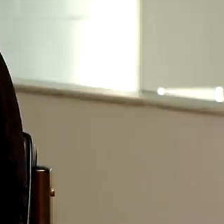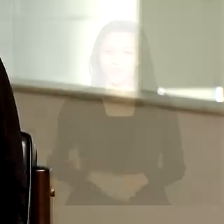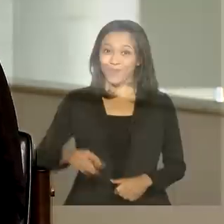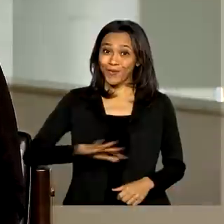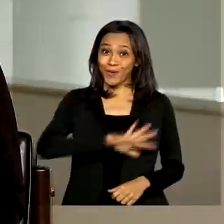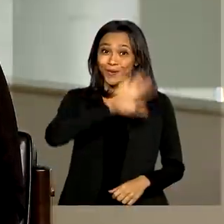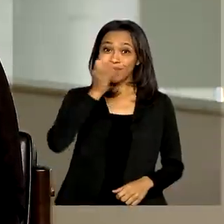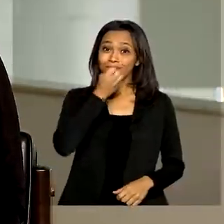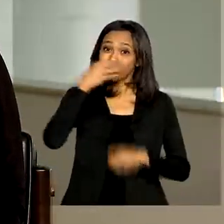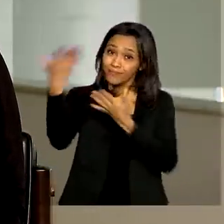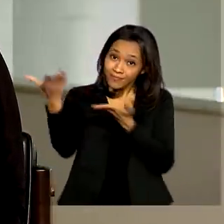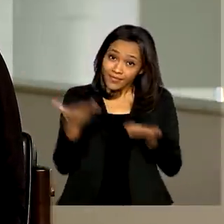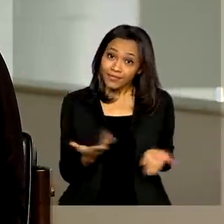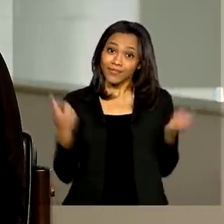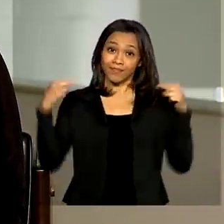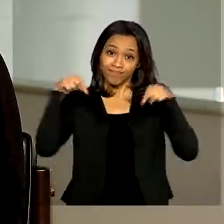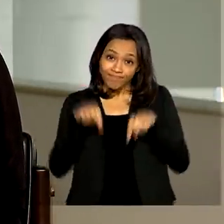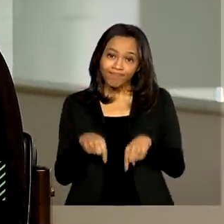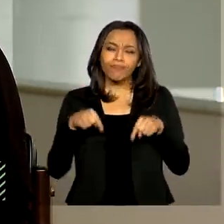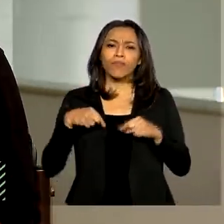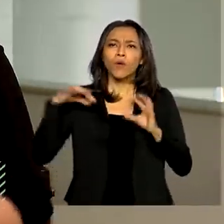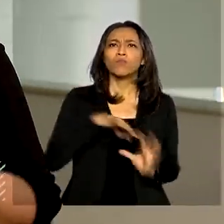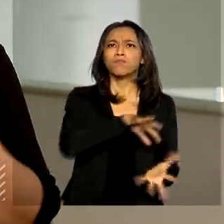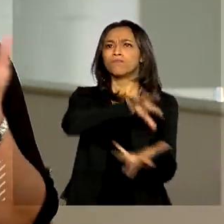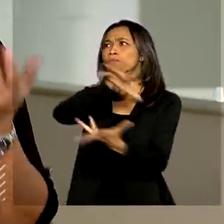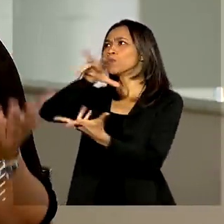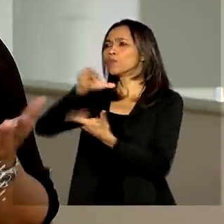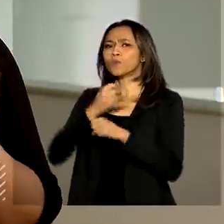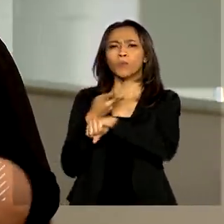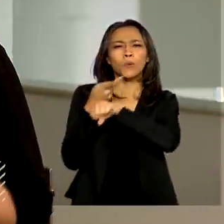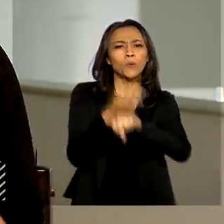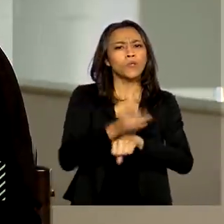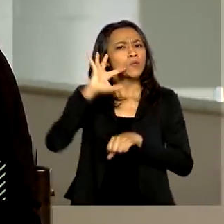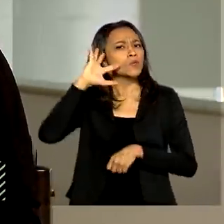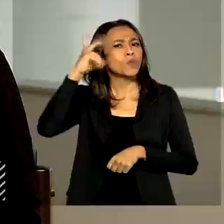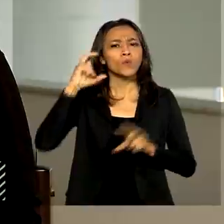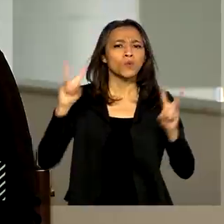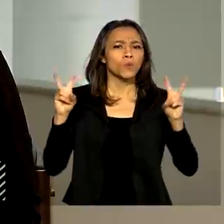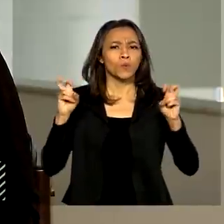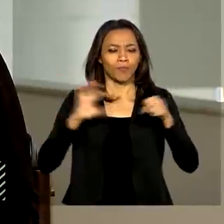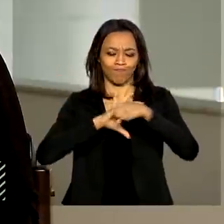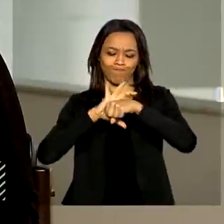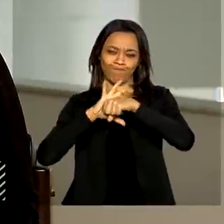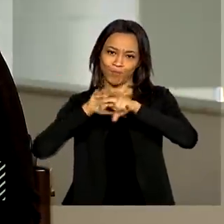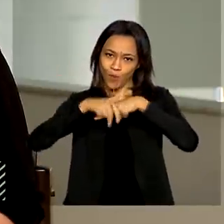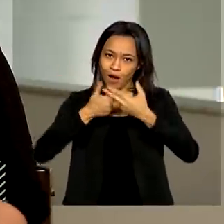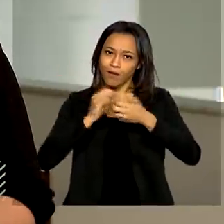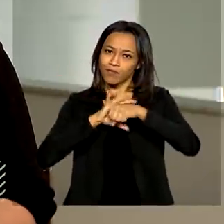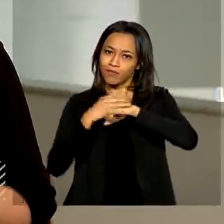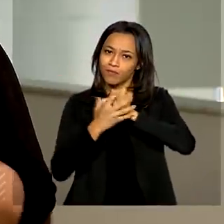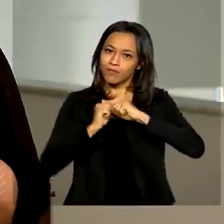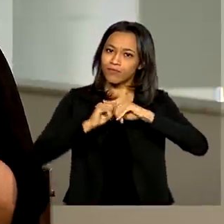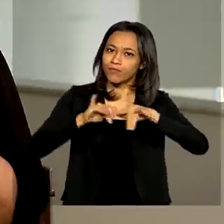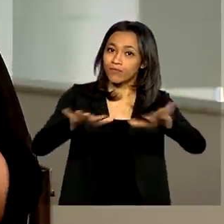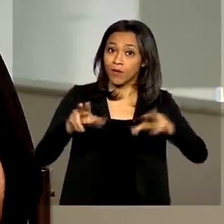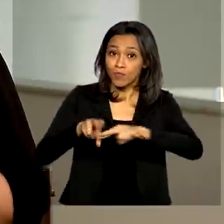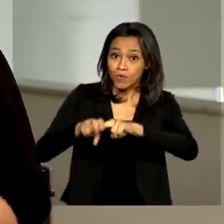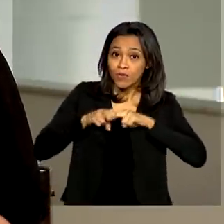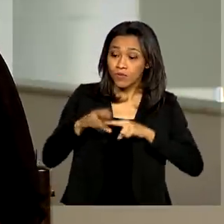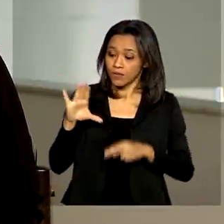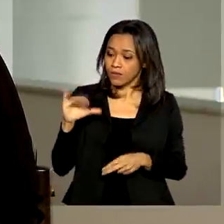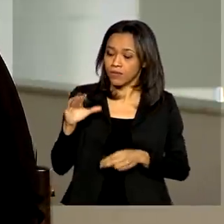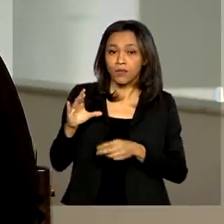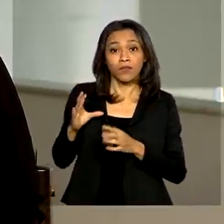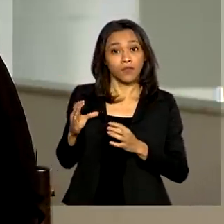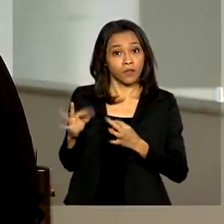Olá, seja bem-vindo ao Brasil em Pauta. O mundo está em busca de uma solução para a pandemia do novo coronavírus. Para isso, a ciência e